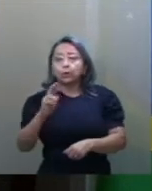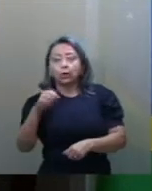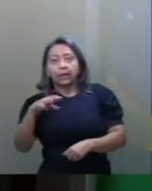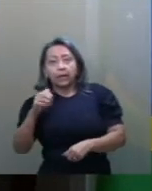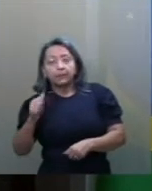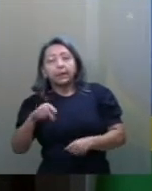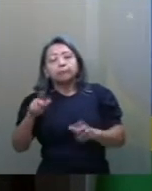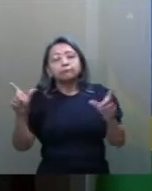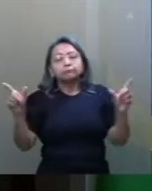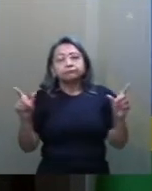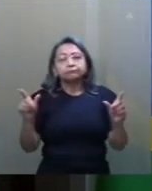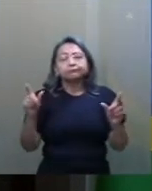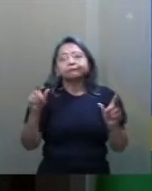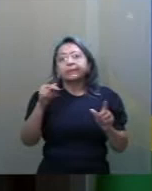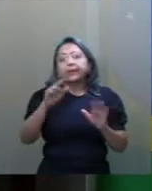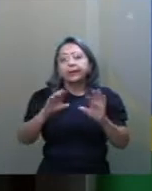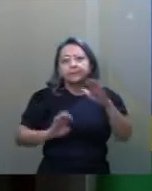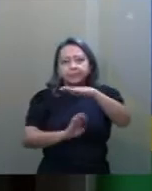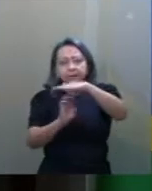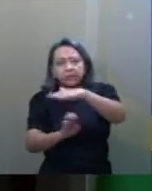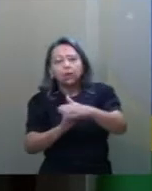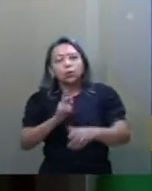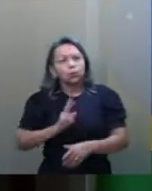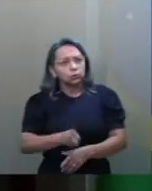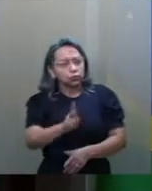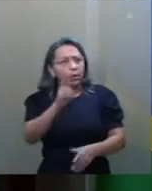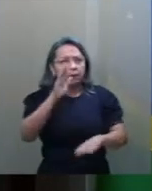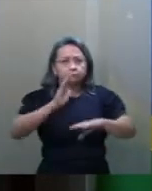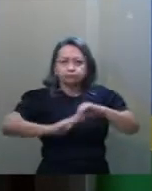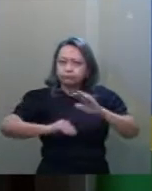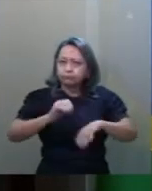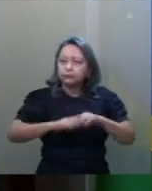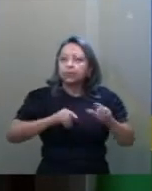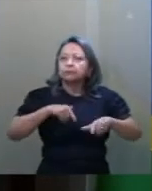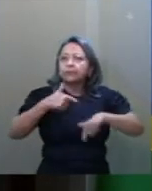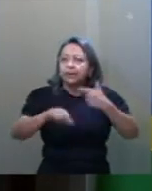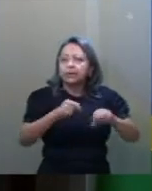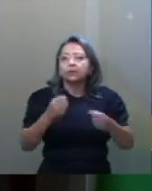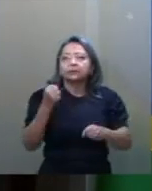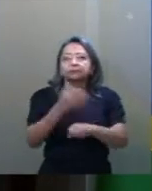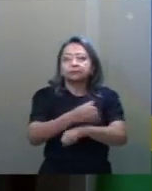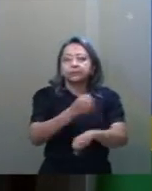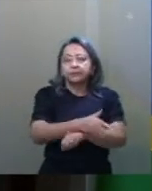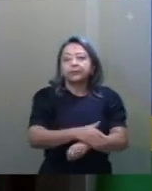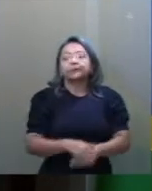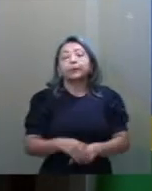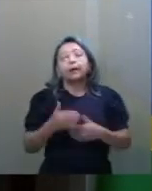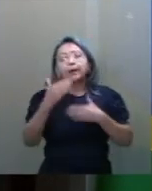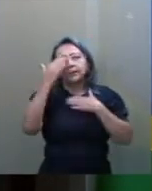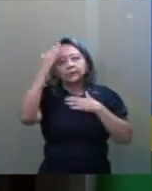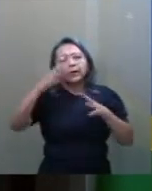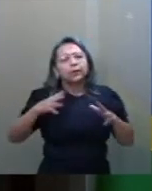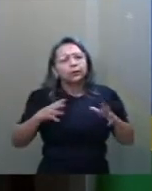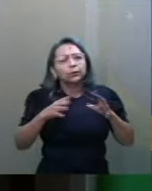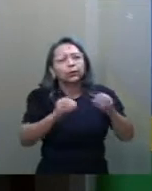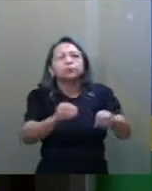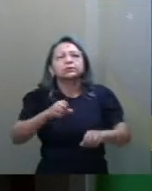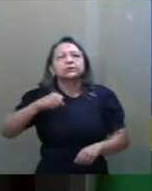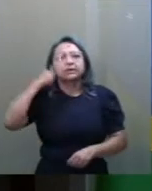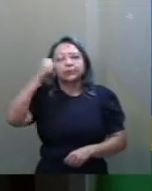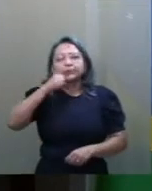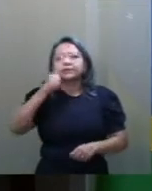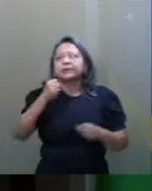empresário continuar vivo, produzindo e gerando emprego. Então, eu quero agradecer todos os senadores que aprovaram, foi